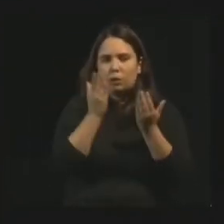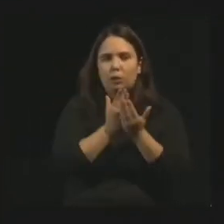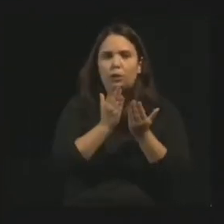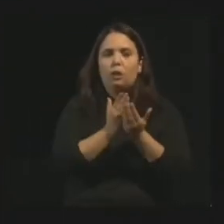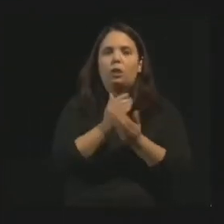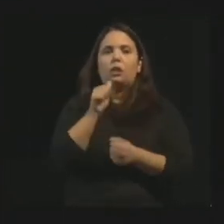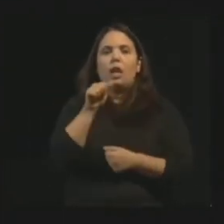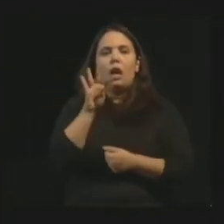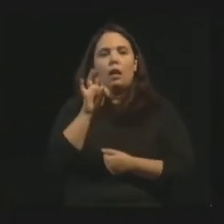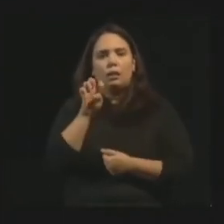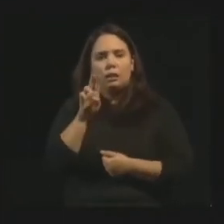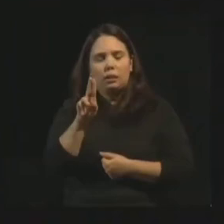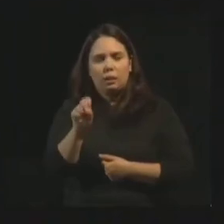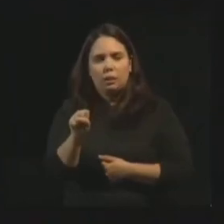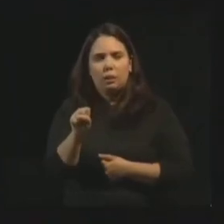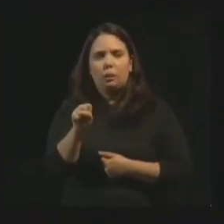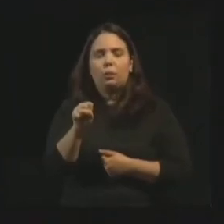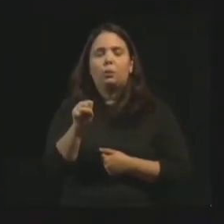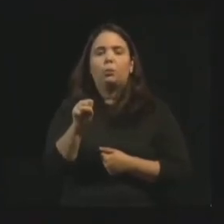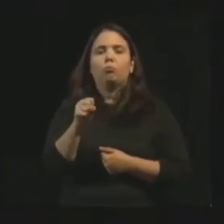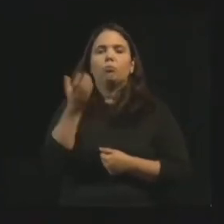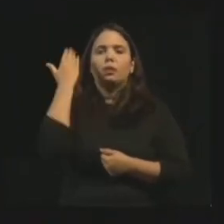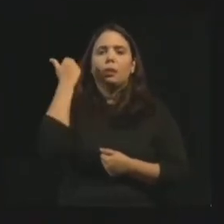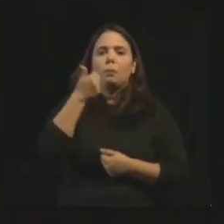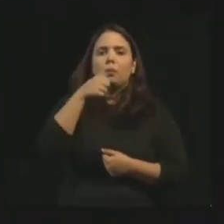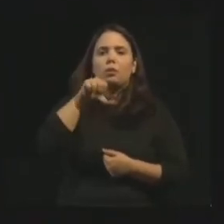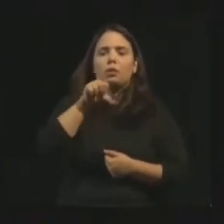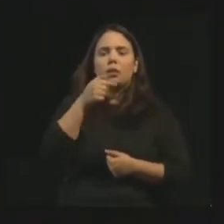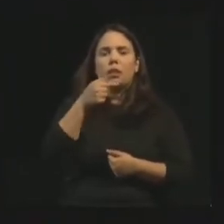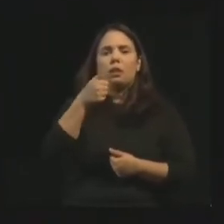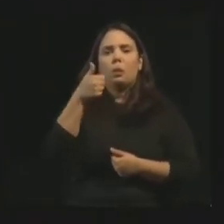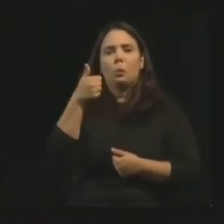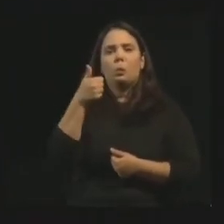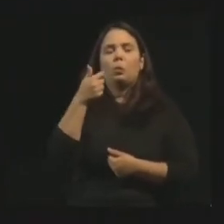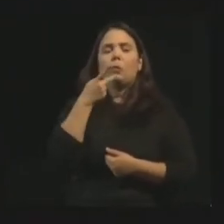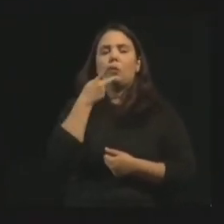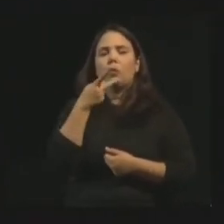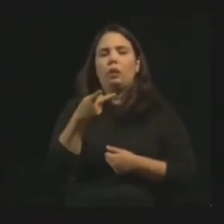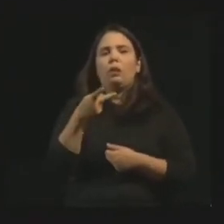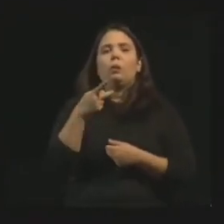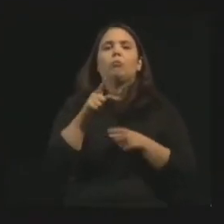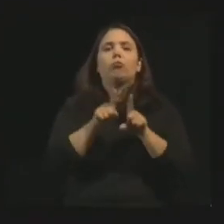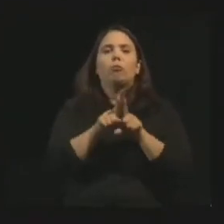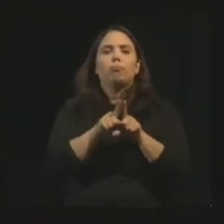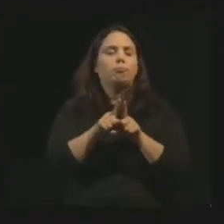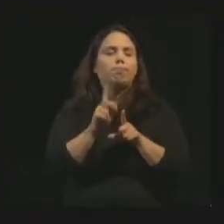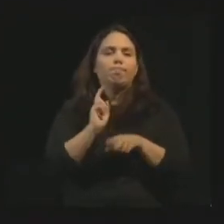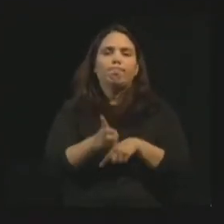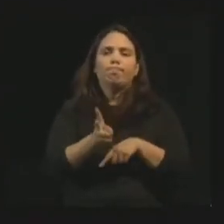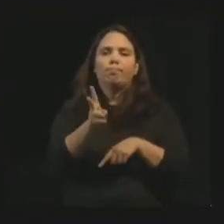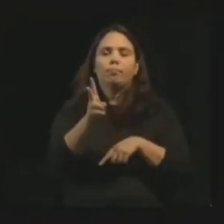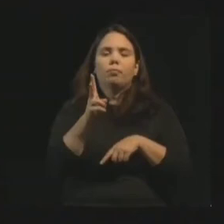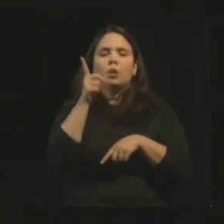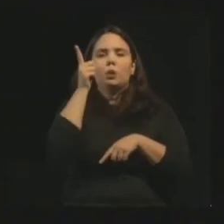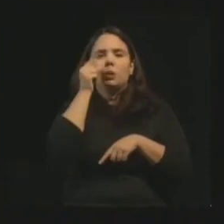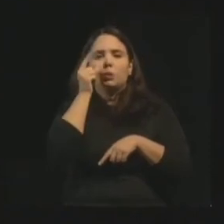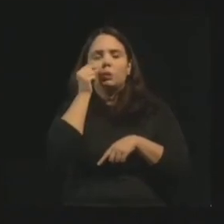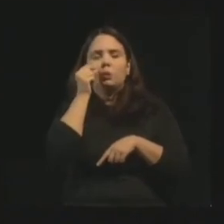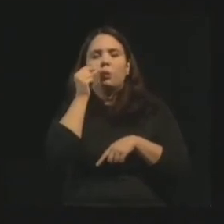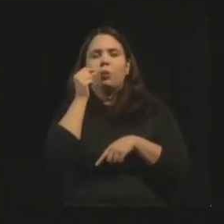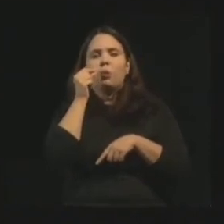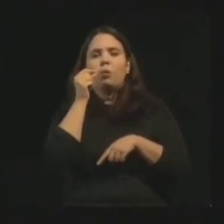ateus. Chico dizia no Pinga-Fogo, em 1971, que muitas vezes durante o sono físico somos